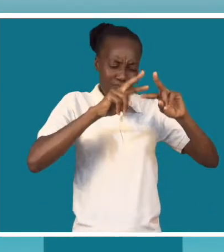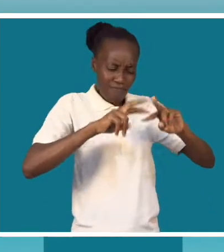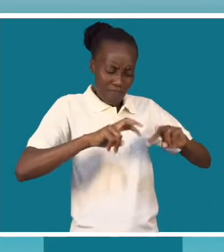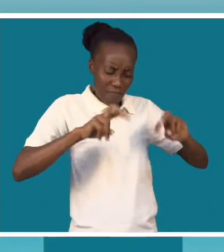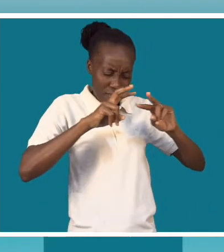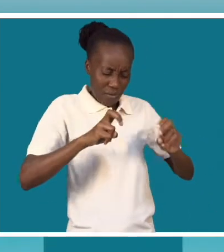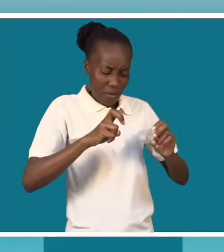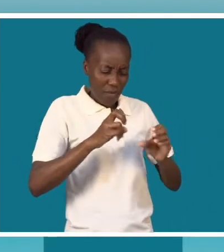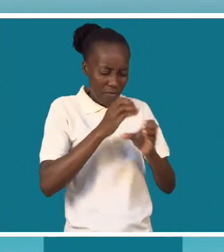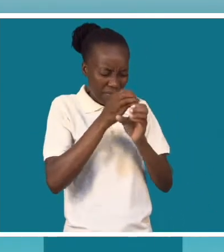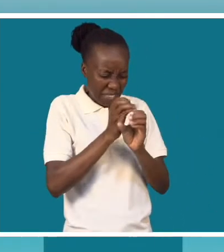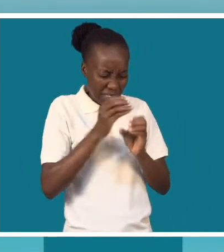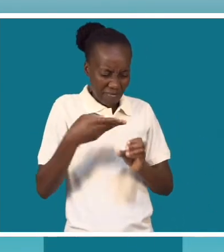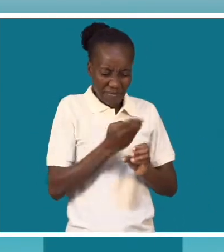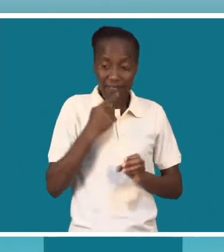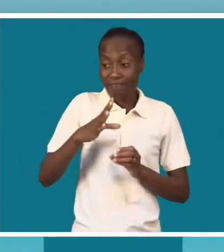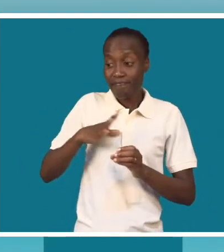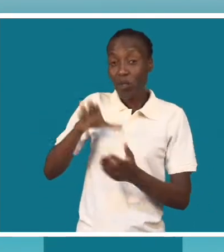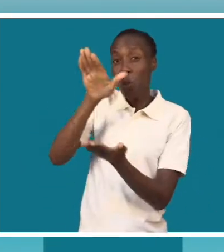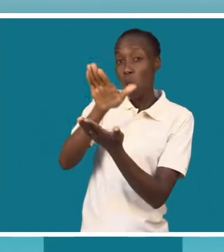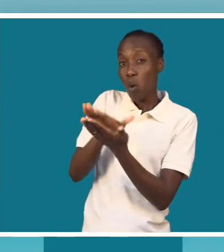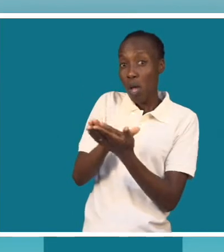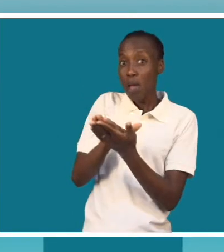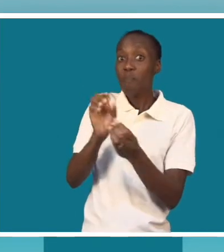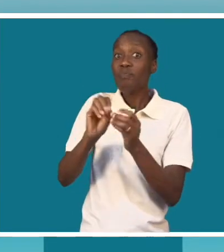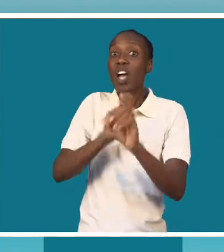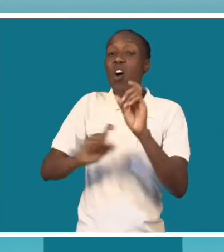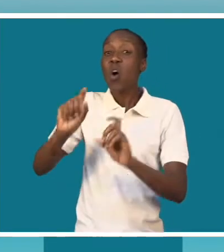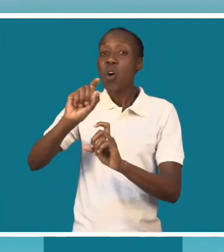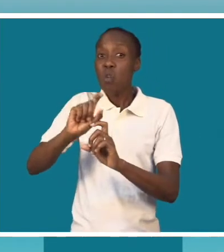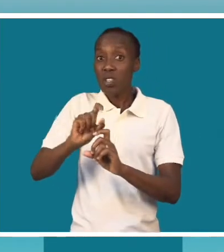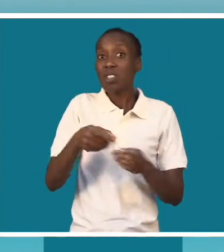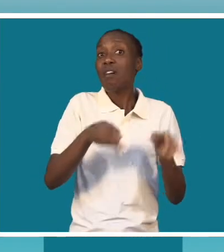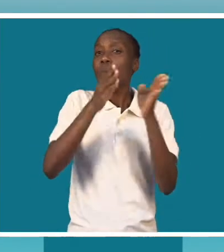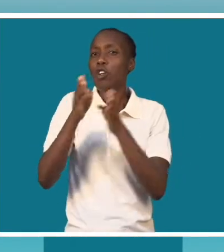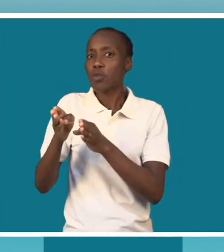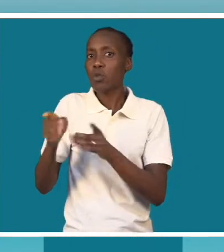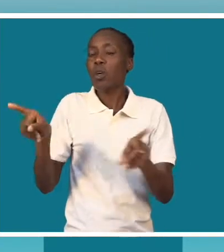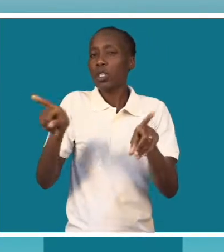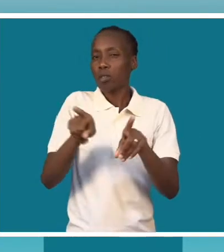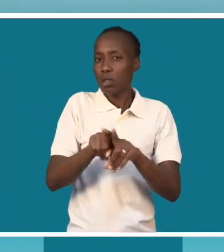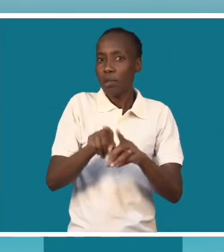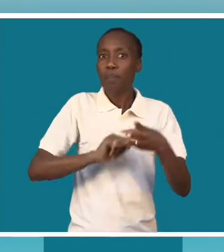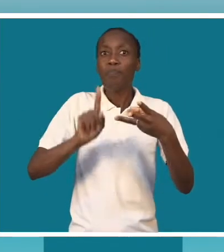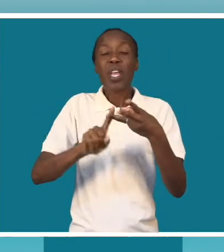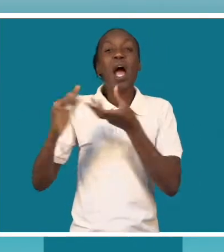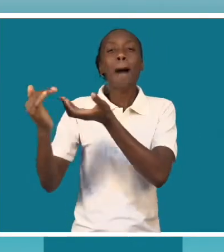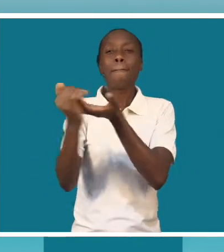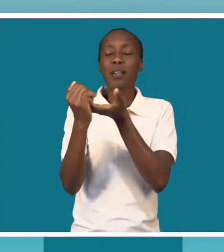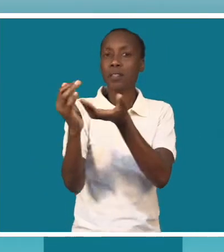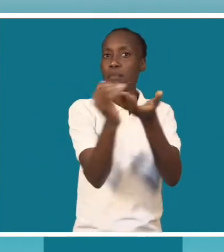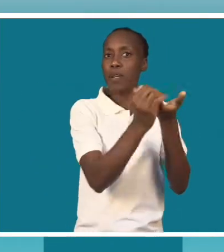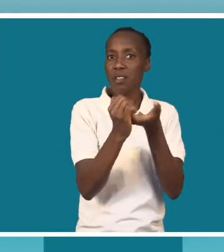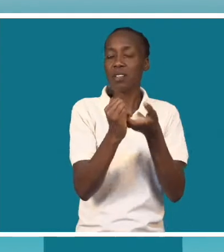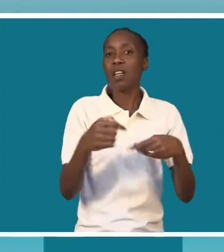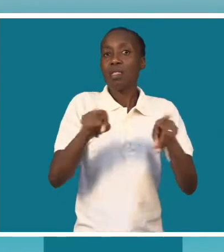diagnóstico, da expansão da capacidade laboratorial, do reforço em termos de recursos humanos, mas também do reforço de